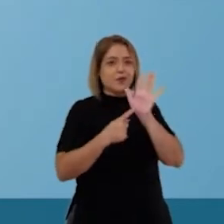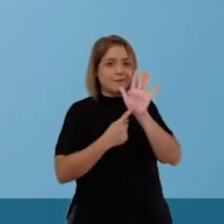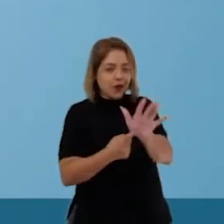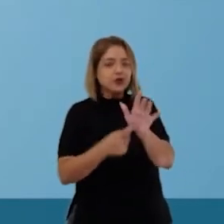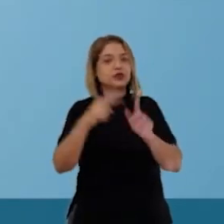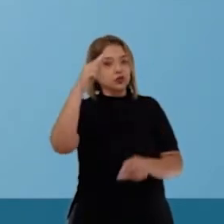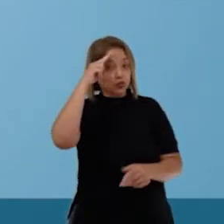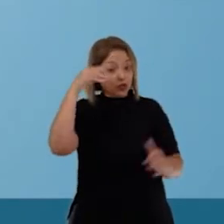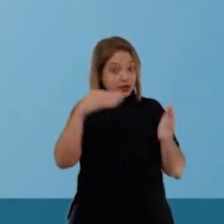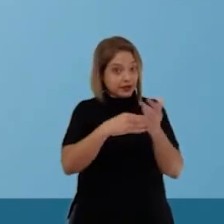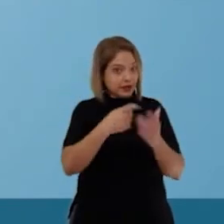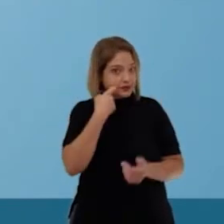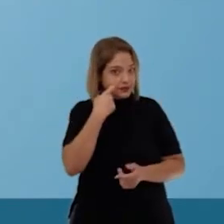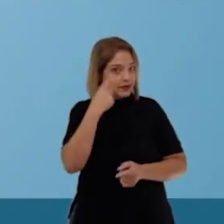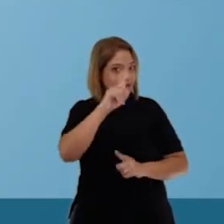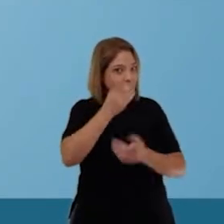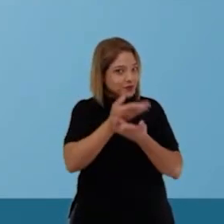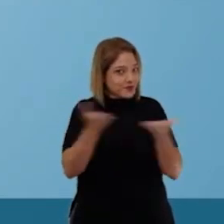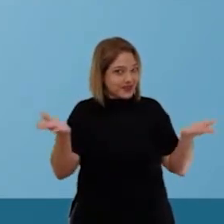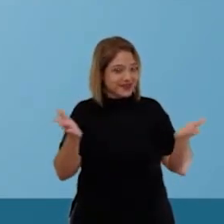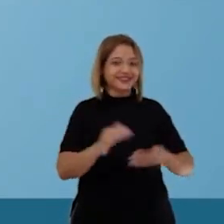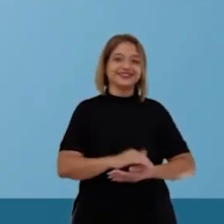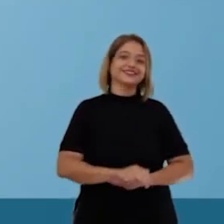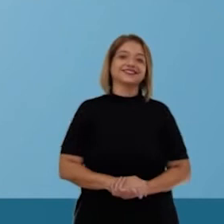segunda a sexta-feira, hein? Não percam!